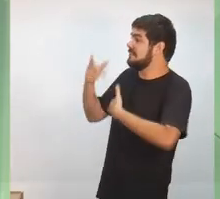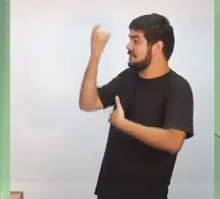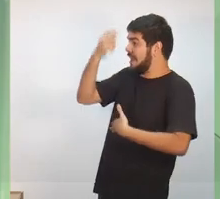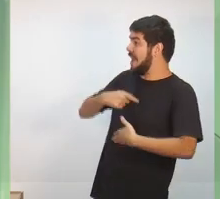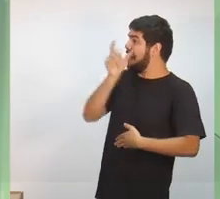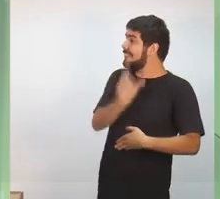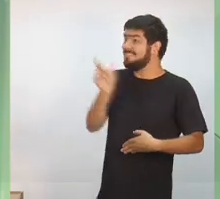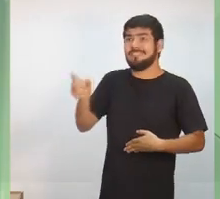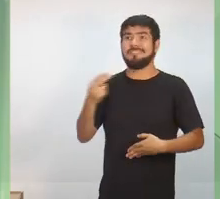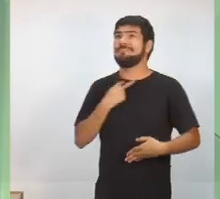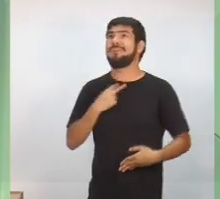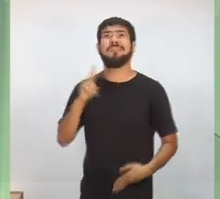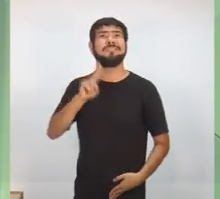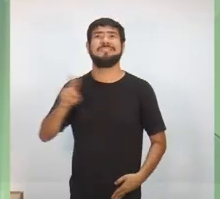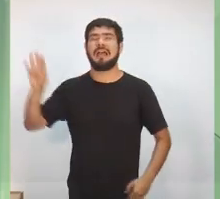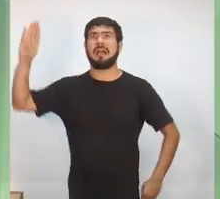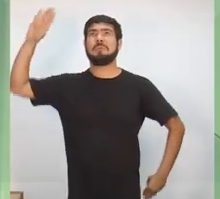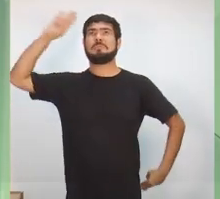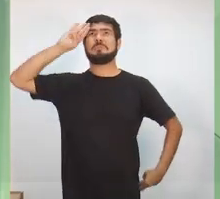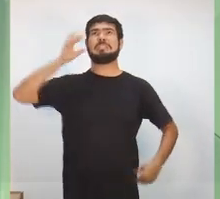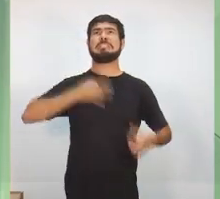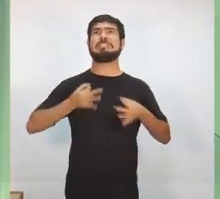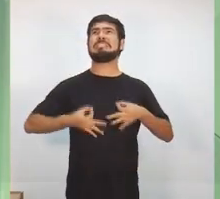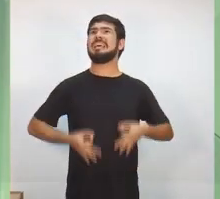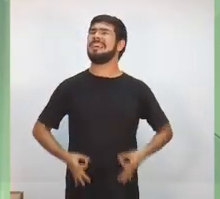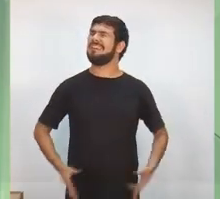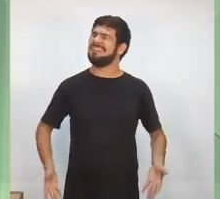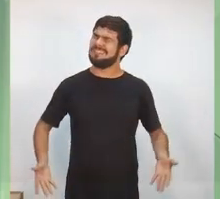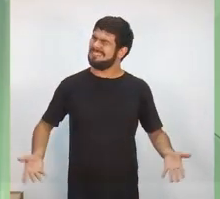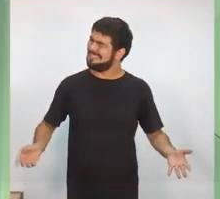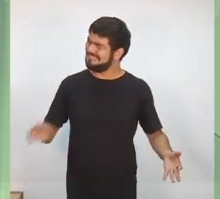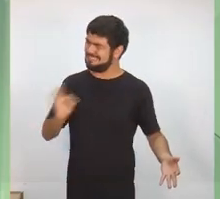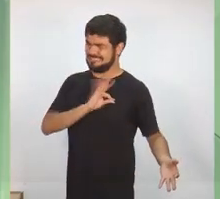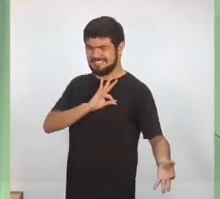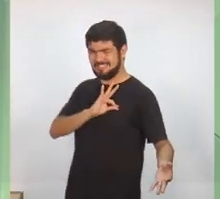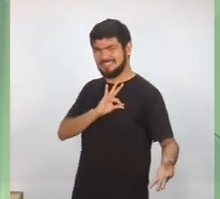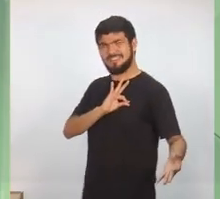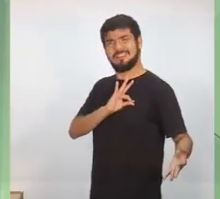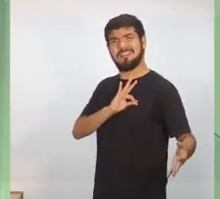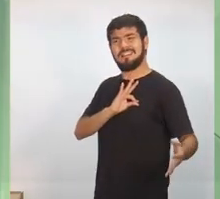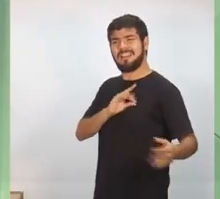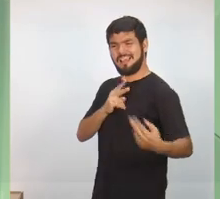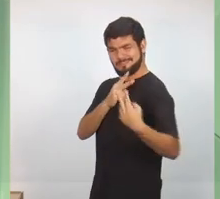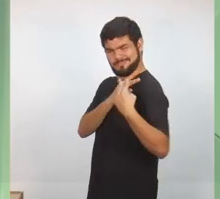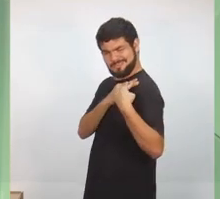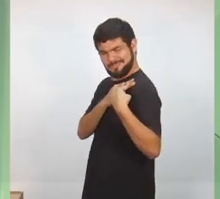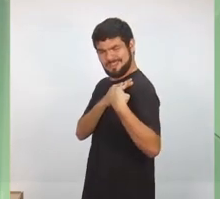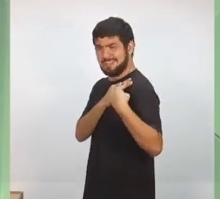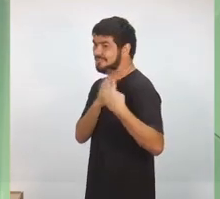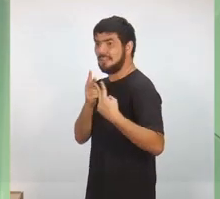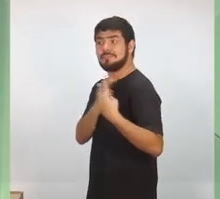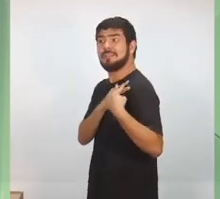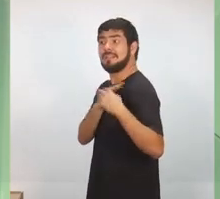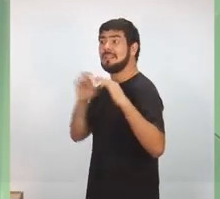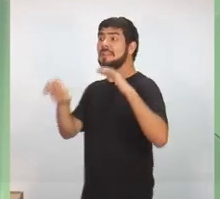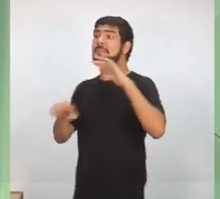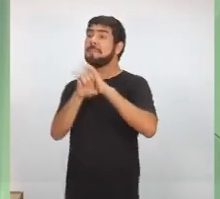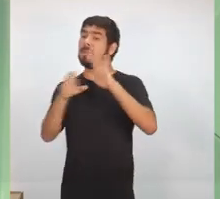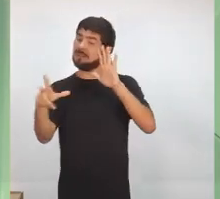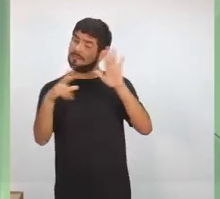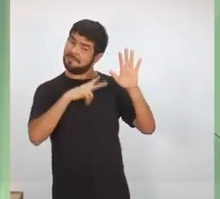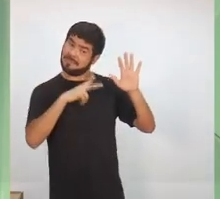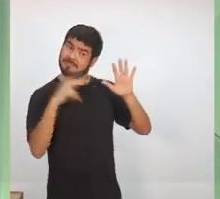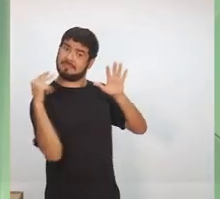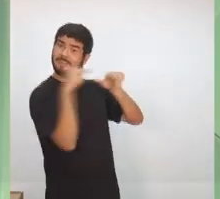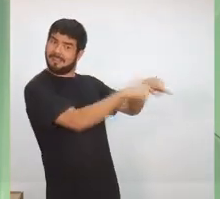soldados, nós não podemos usar a polícia civil para fazer o papel da guarda patrimonial dentro da iniciativa